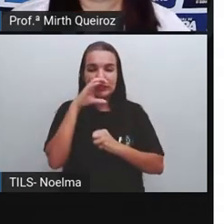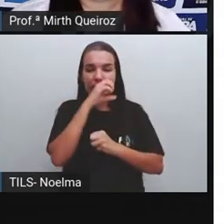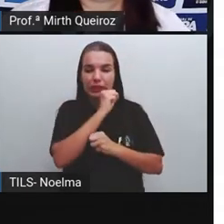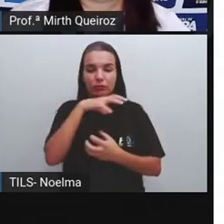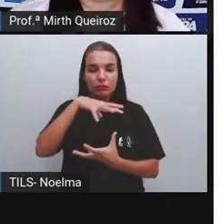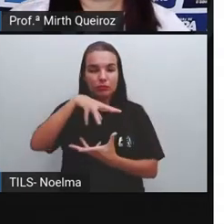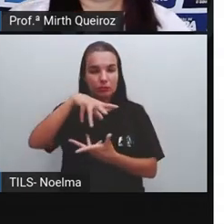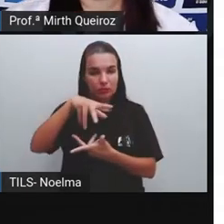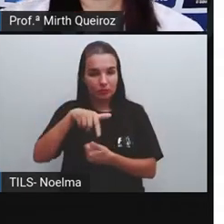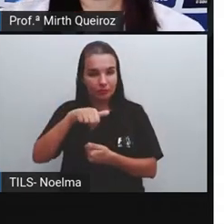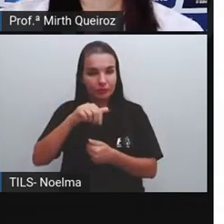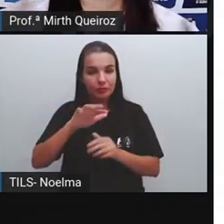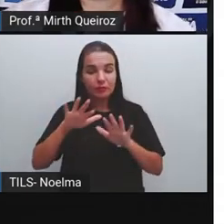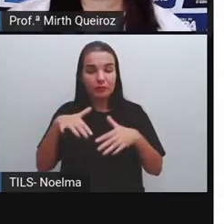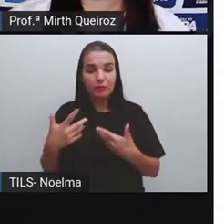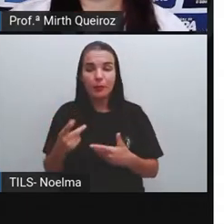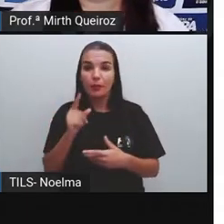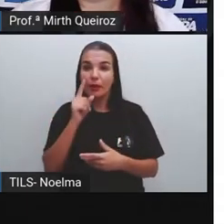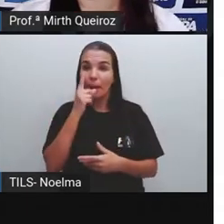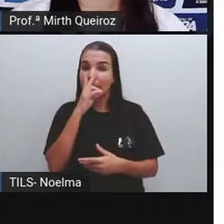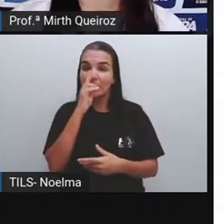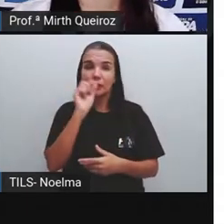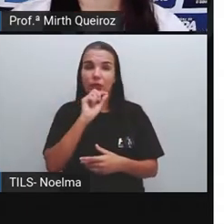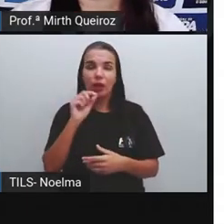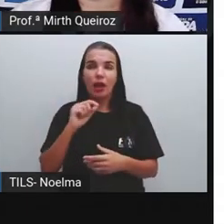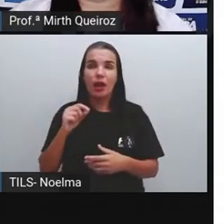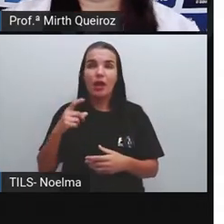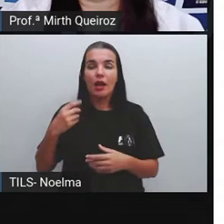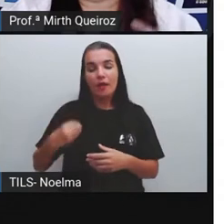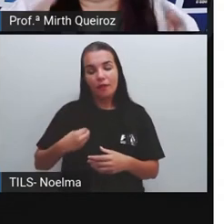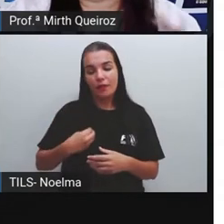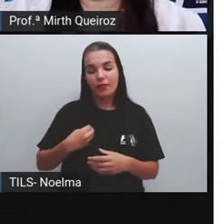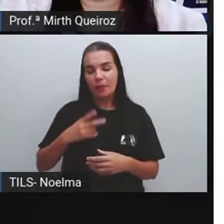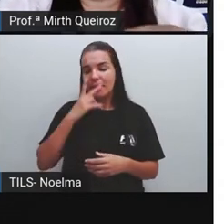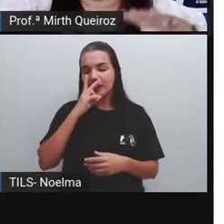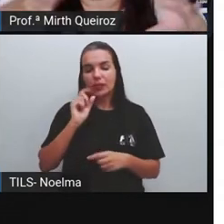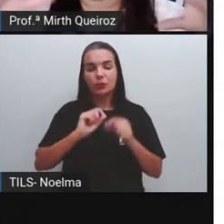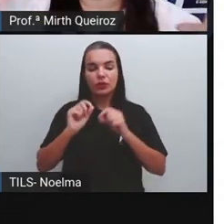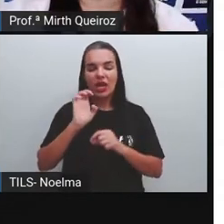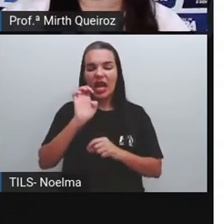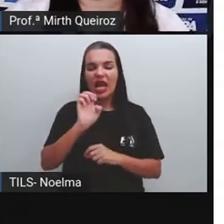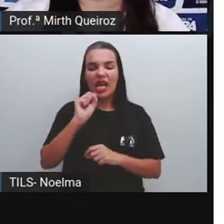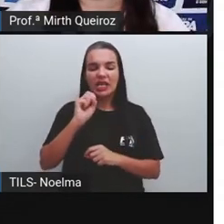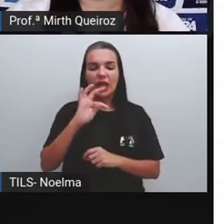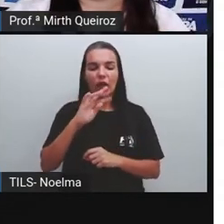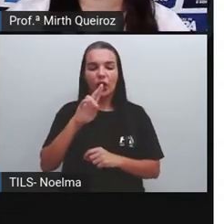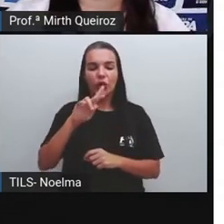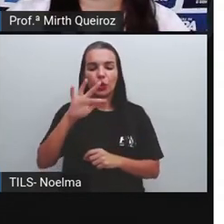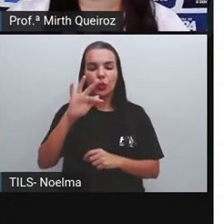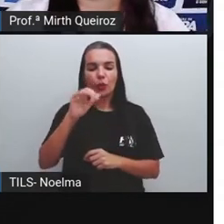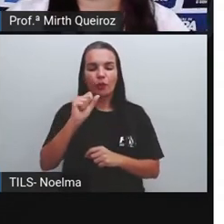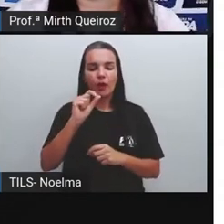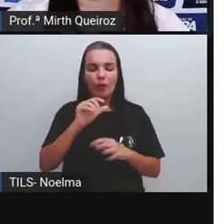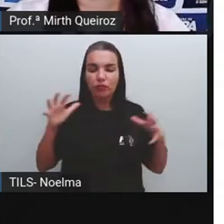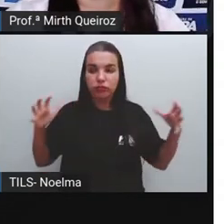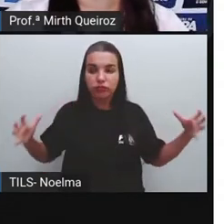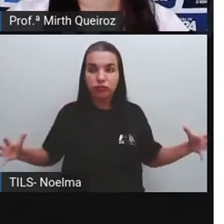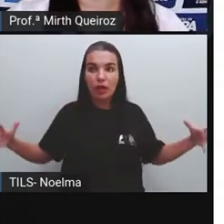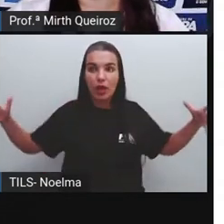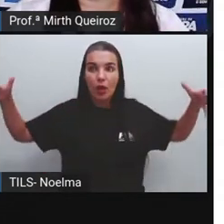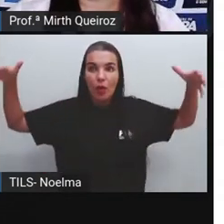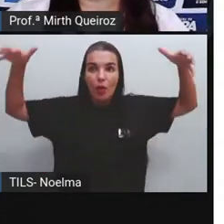A gente vive como se fosse uma estufa no nosso planeta. Assim, o planeta, ele é coberto por uma camada de ar que funciona aí